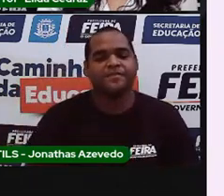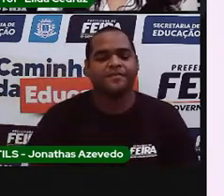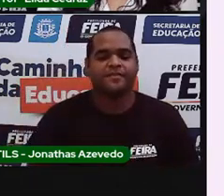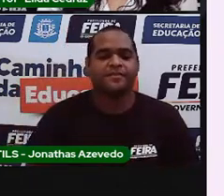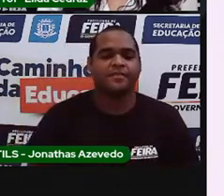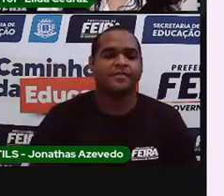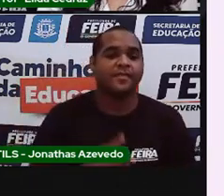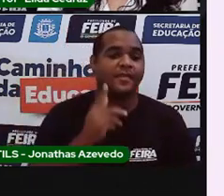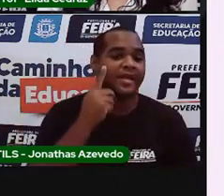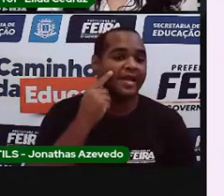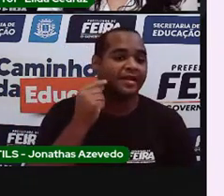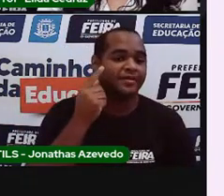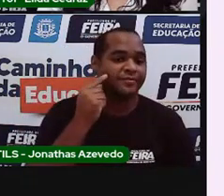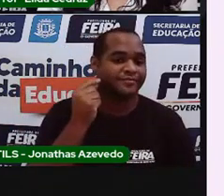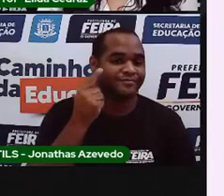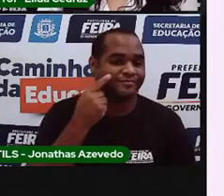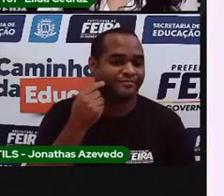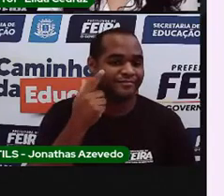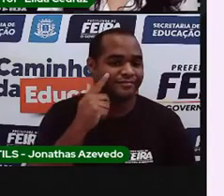Gato.